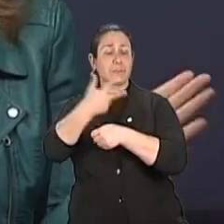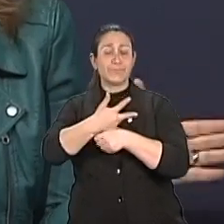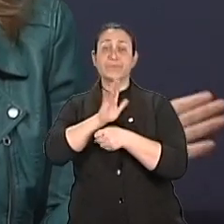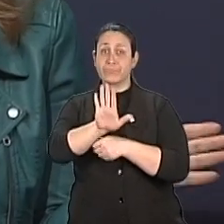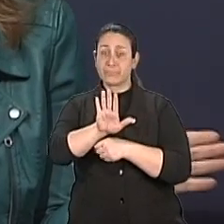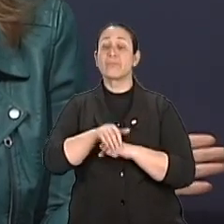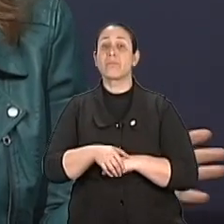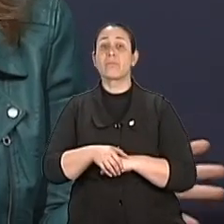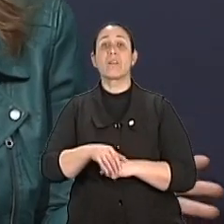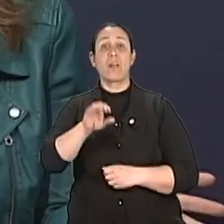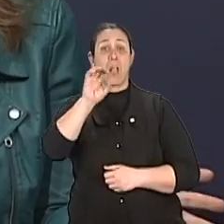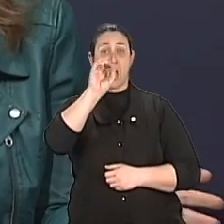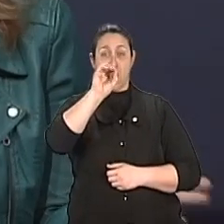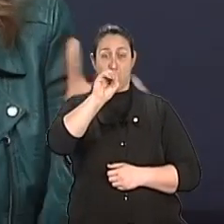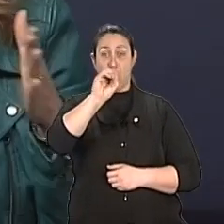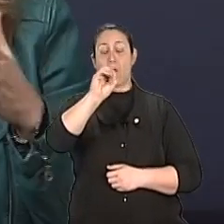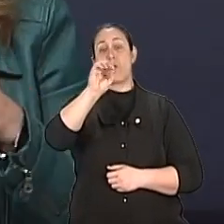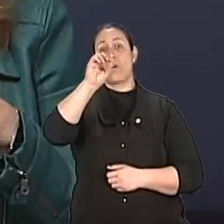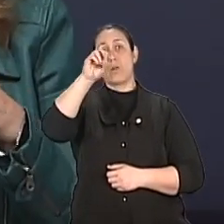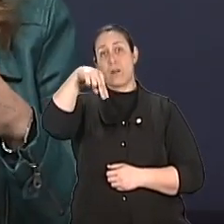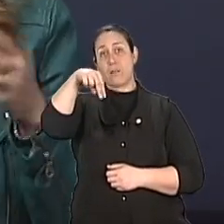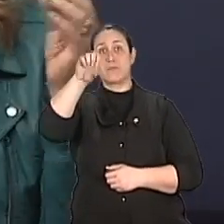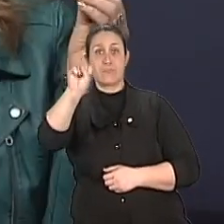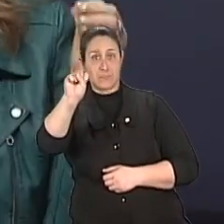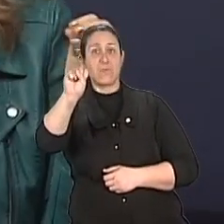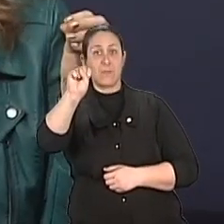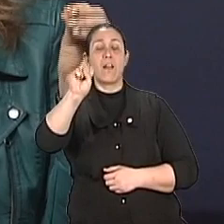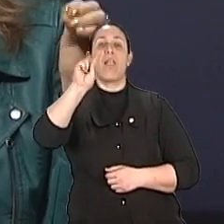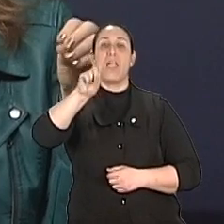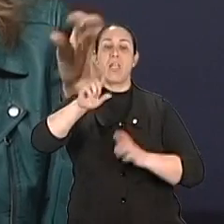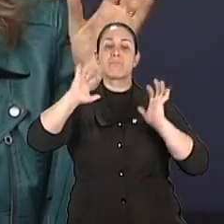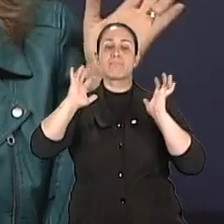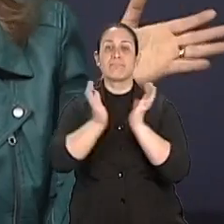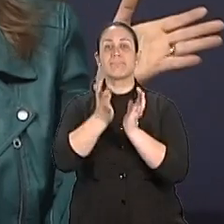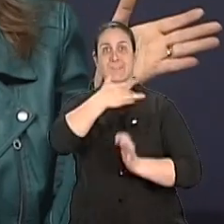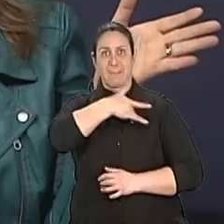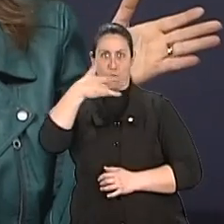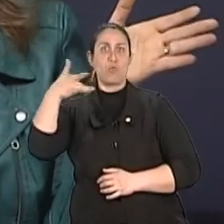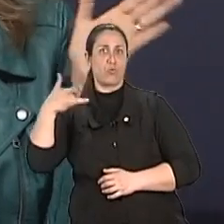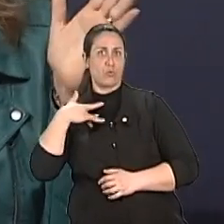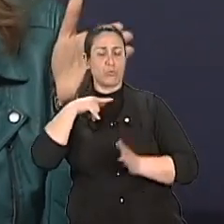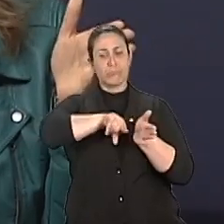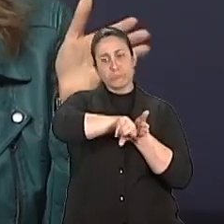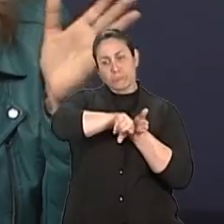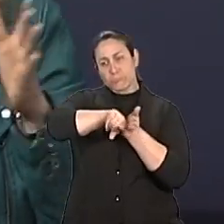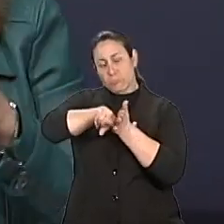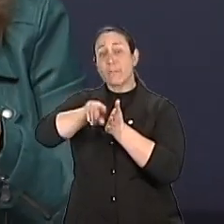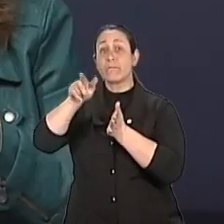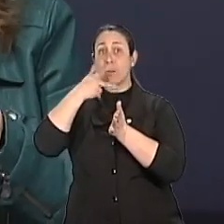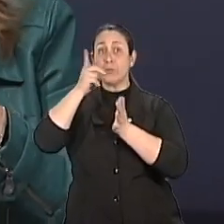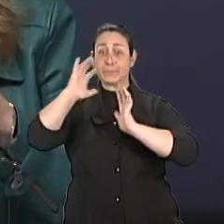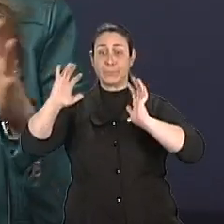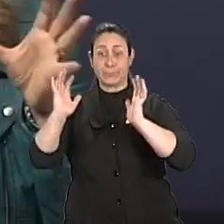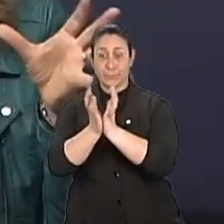Segundo a Organização Mundial de Saúde, terceira idade, a gente engloba as pessoas de 60 anos de idade e